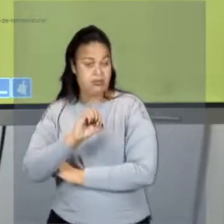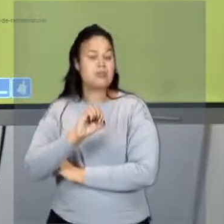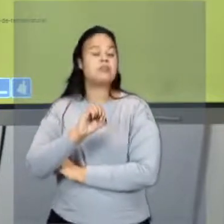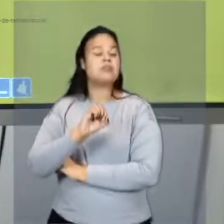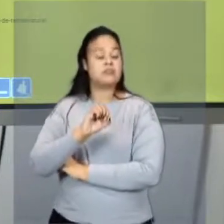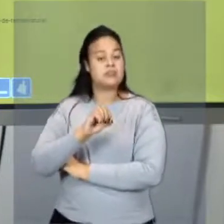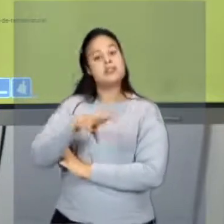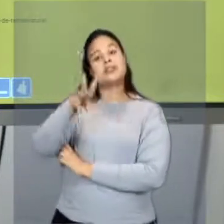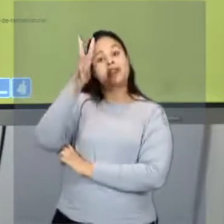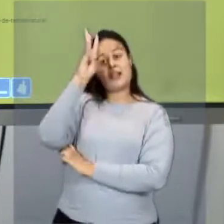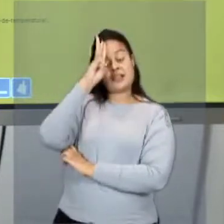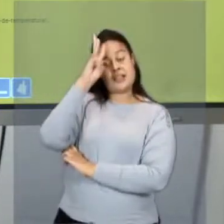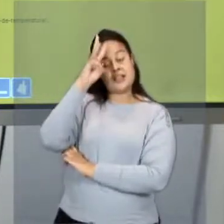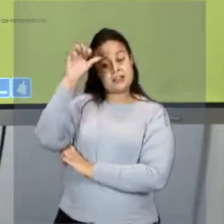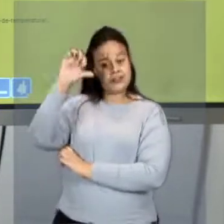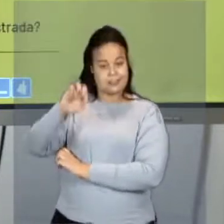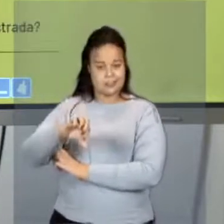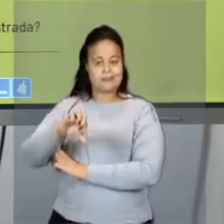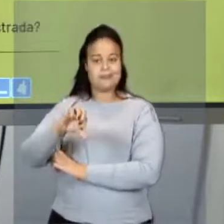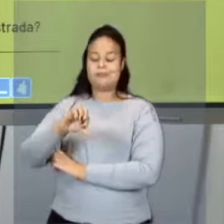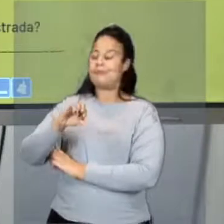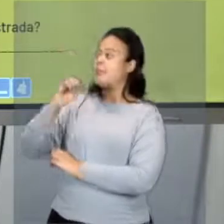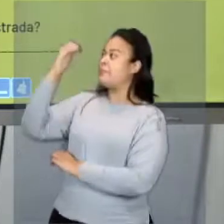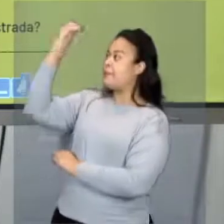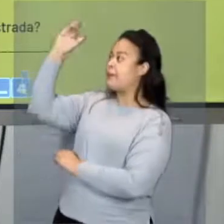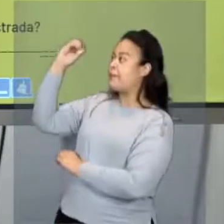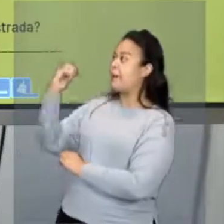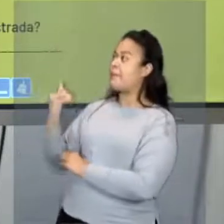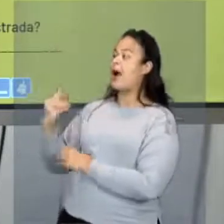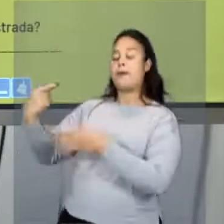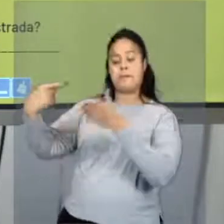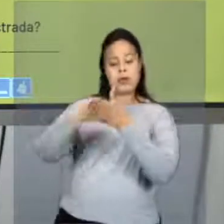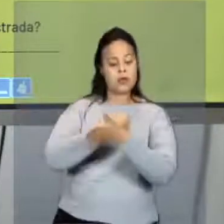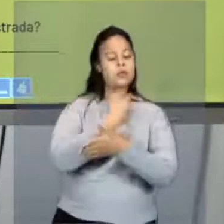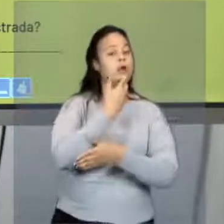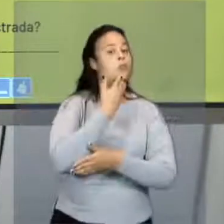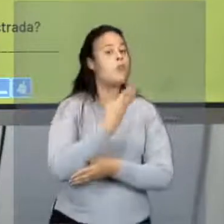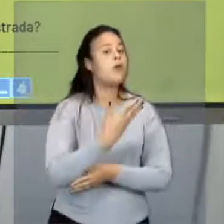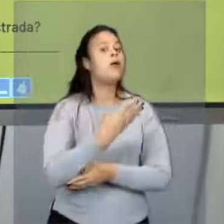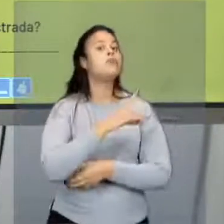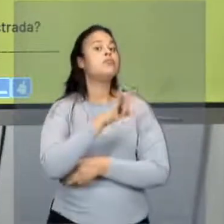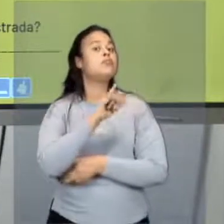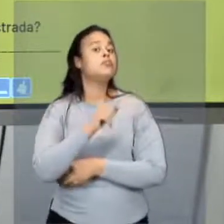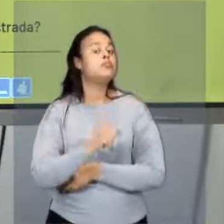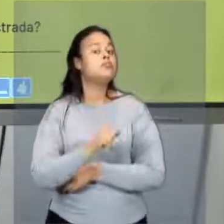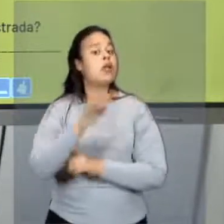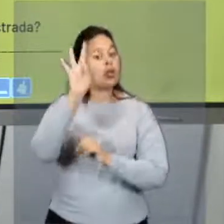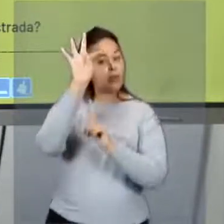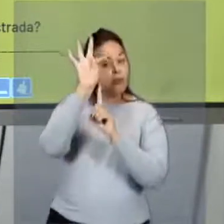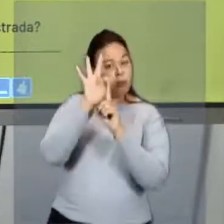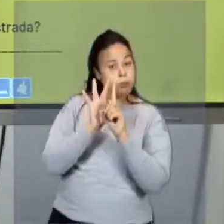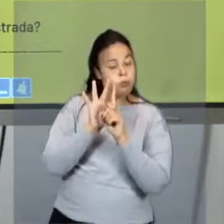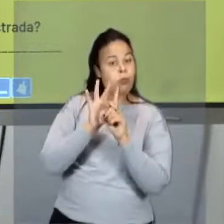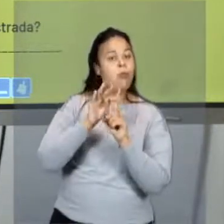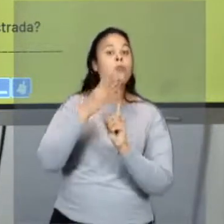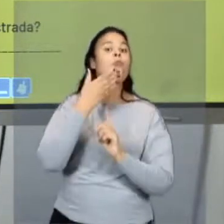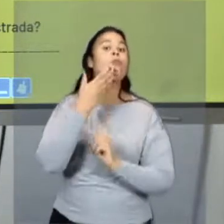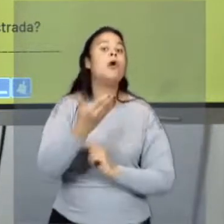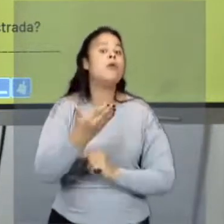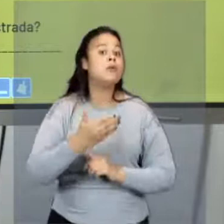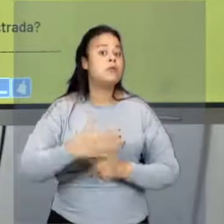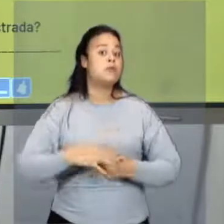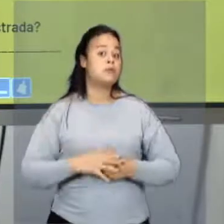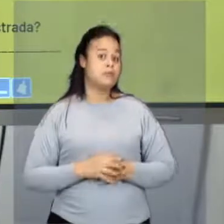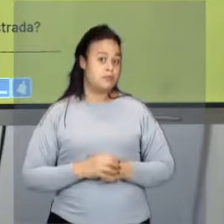e na terça-feira, 9 graus. A pergunta é em que dia ocorreu a menor temperatura? Então, nós já verificamos